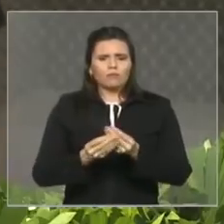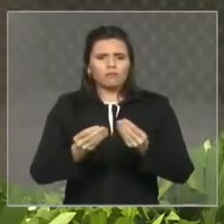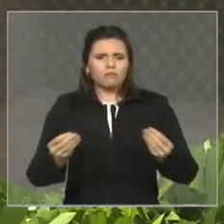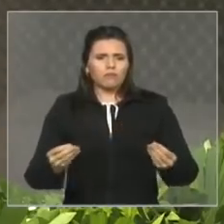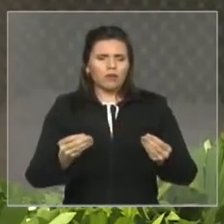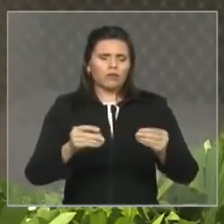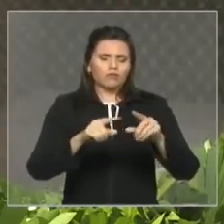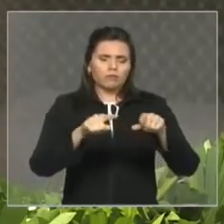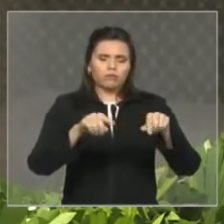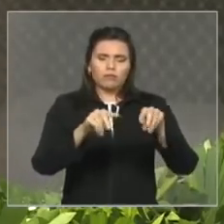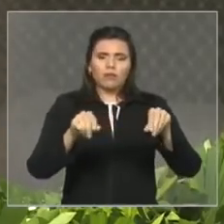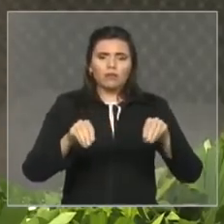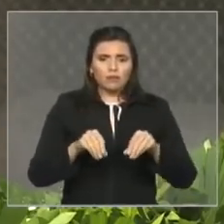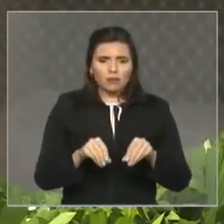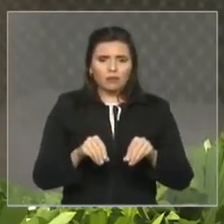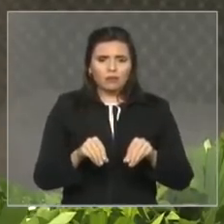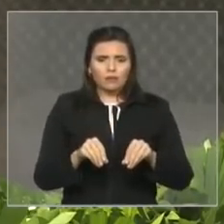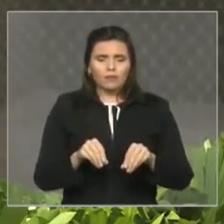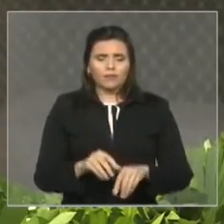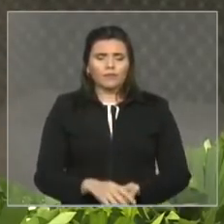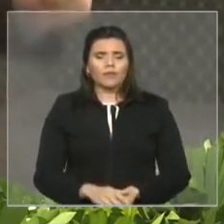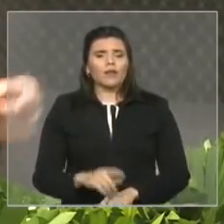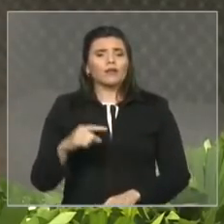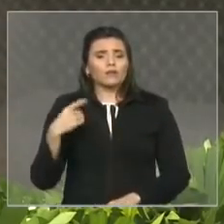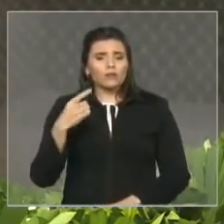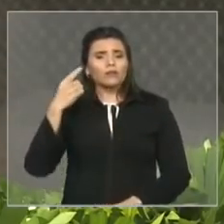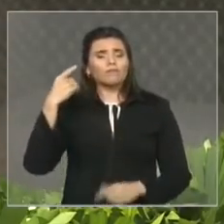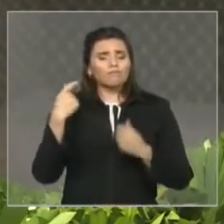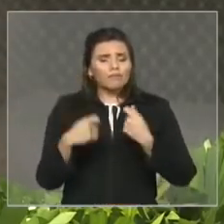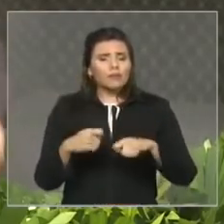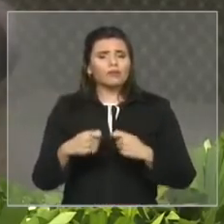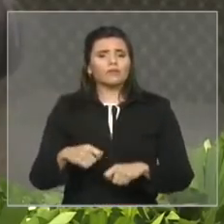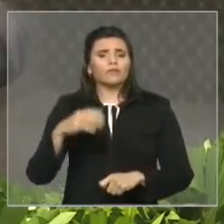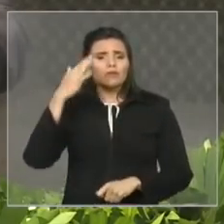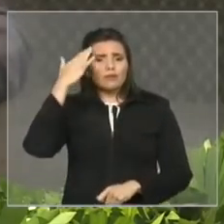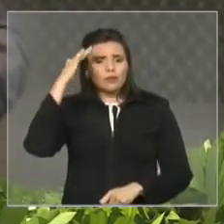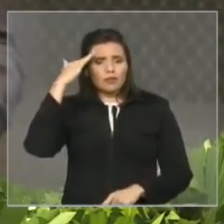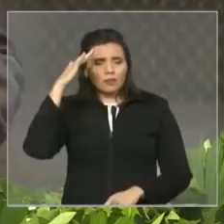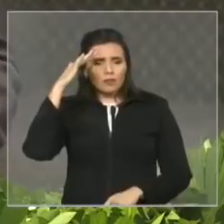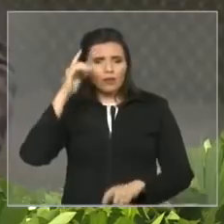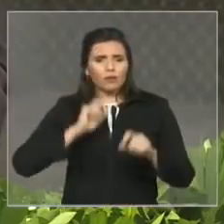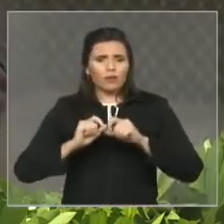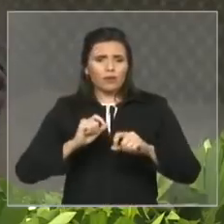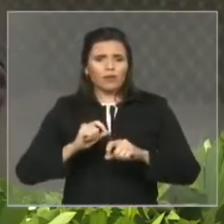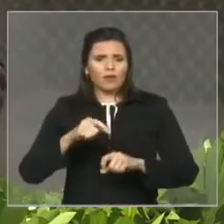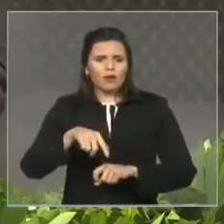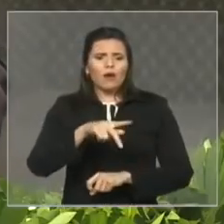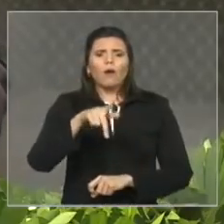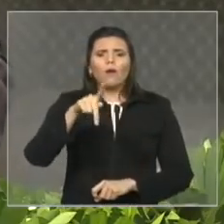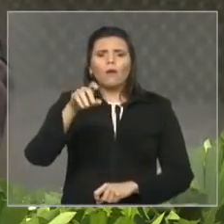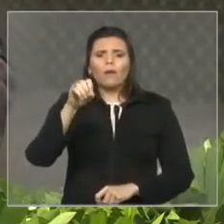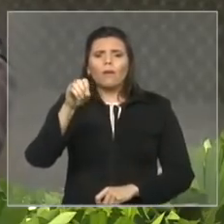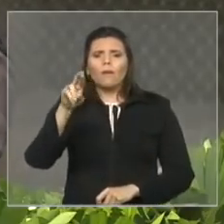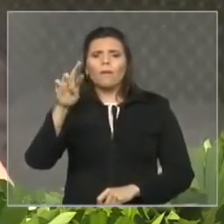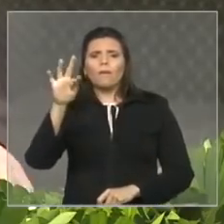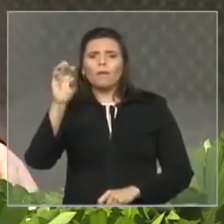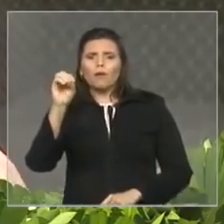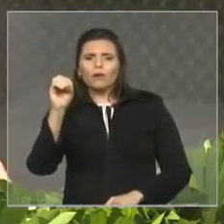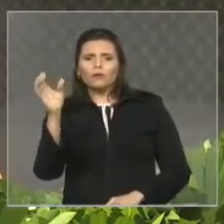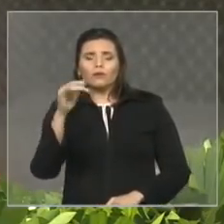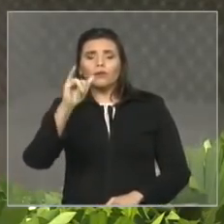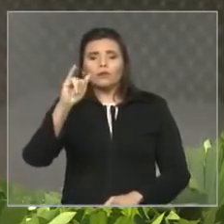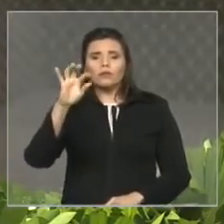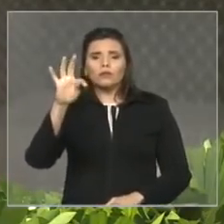para que nós saibamos que este complexo portuário liderado pelo nosso porto público porto do povo do Maranhão